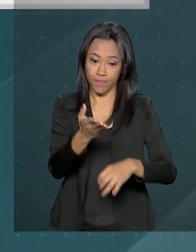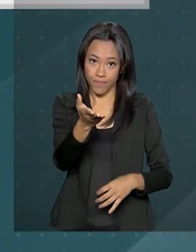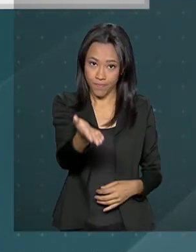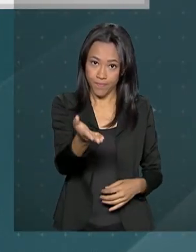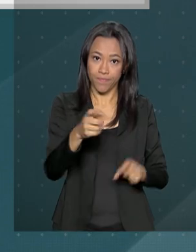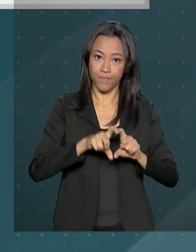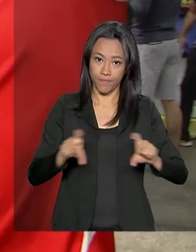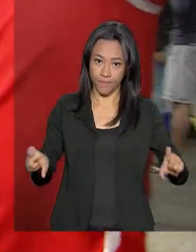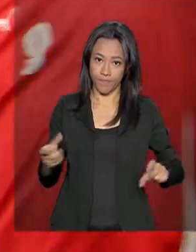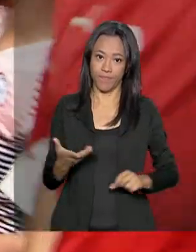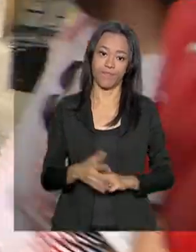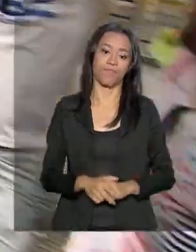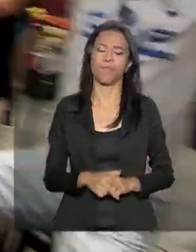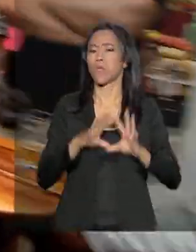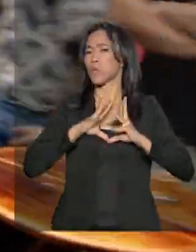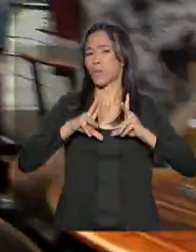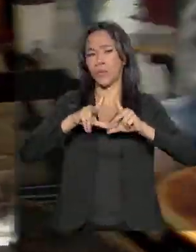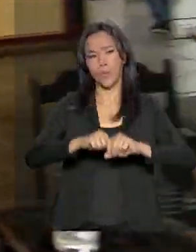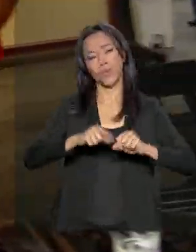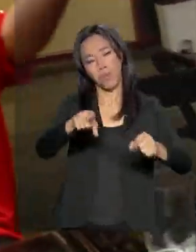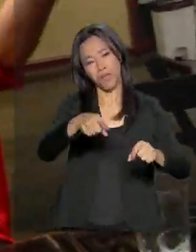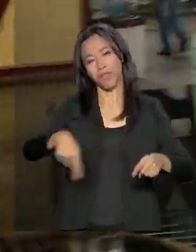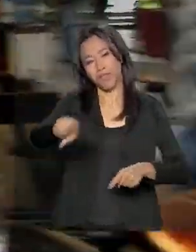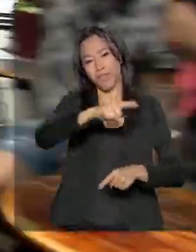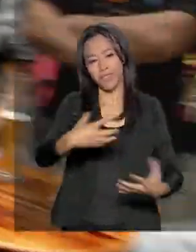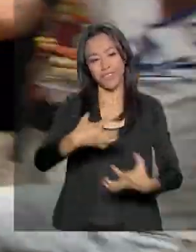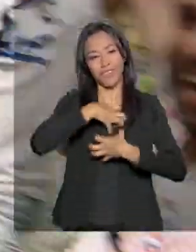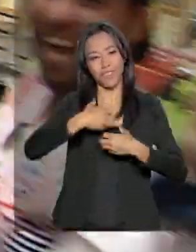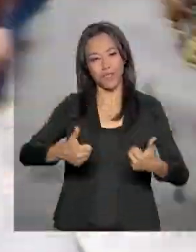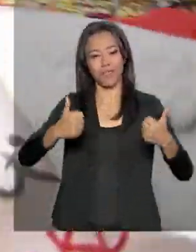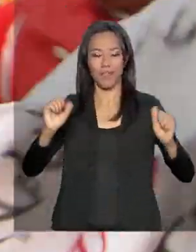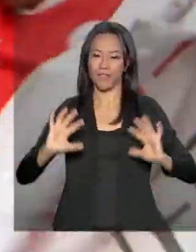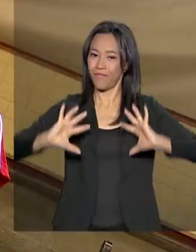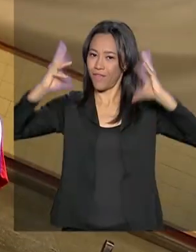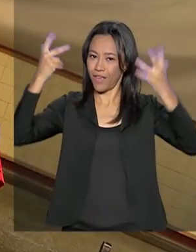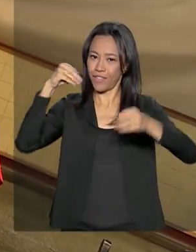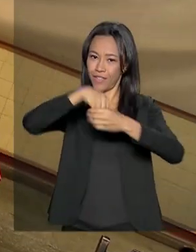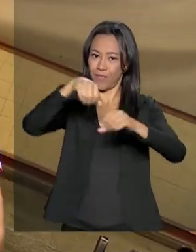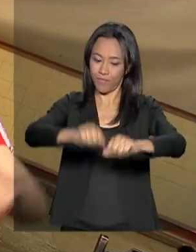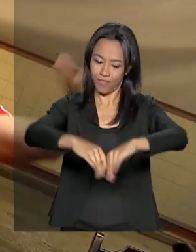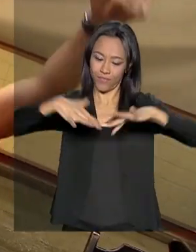.br. Tudo para garantir a festa nos estádios.